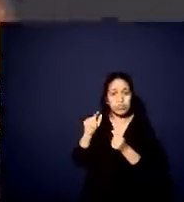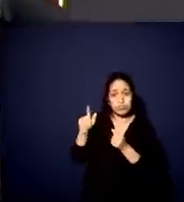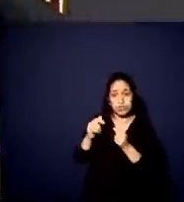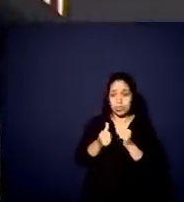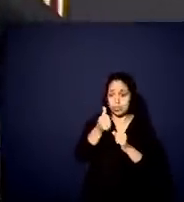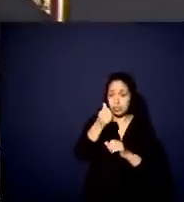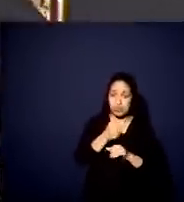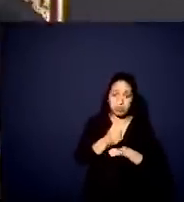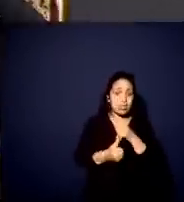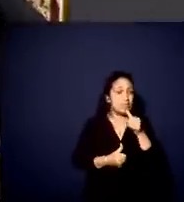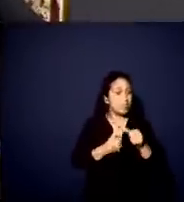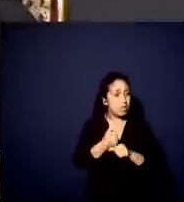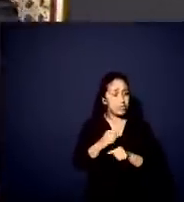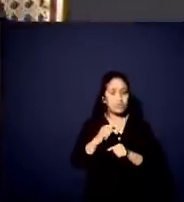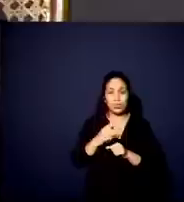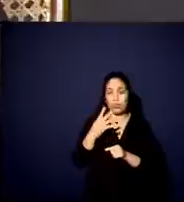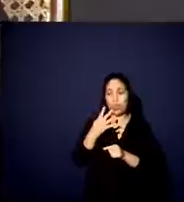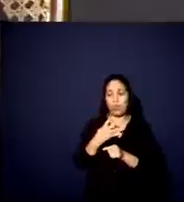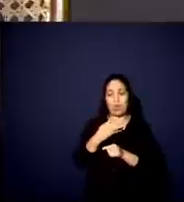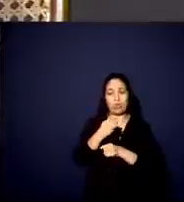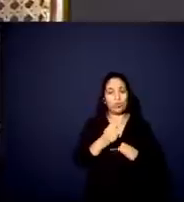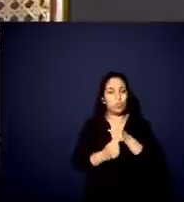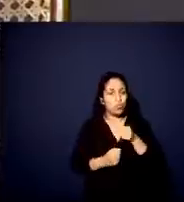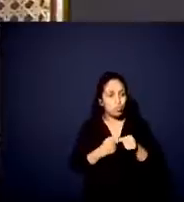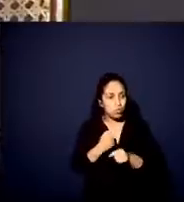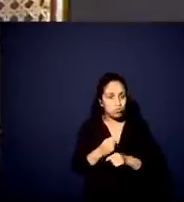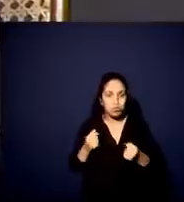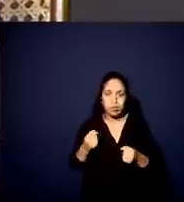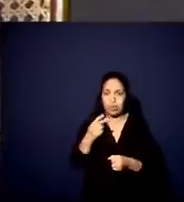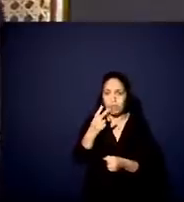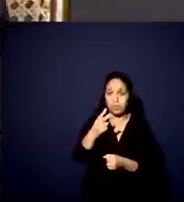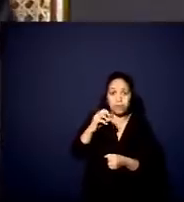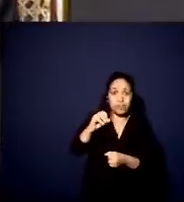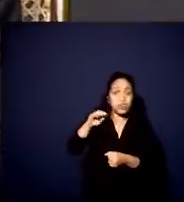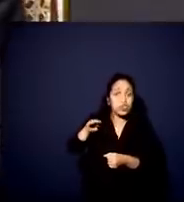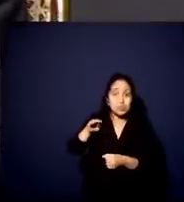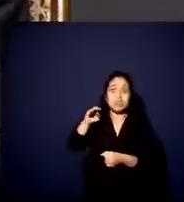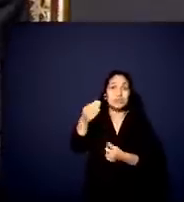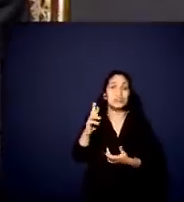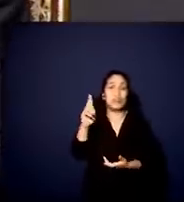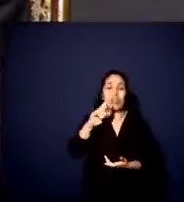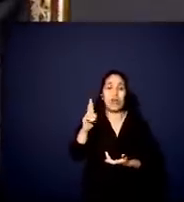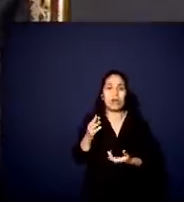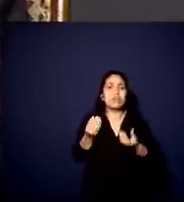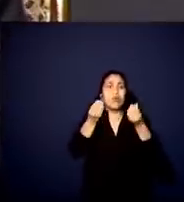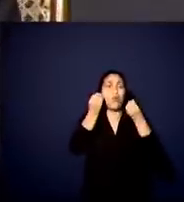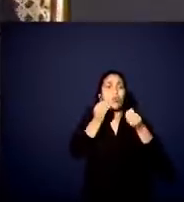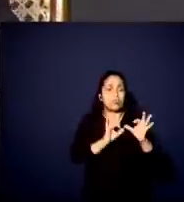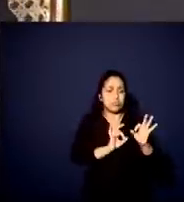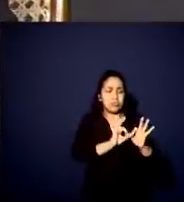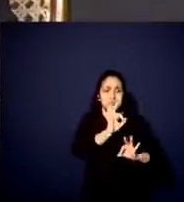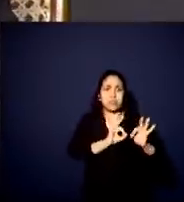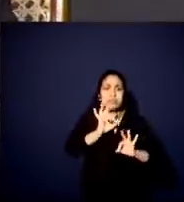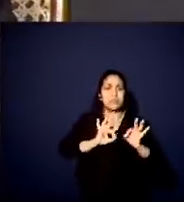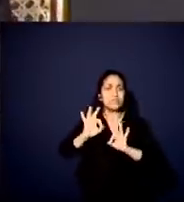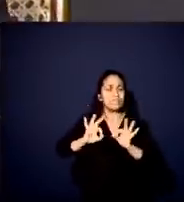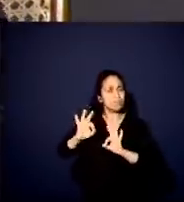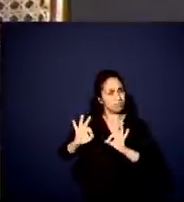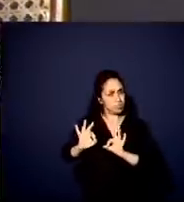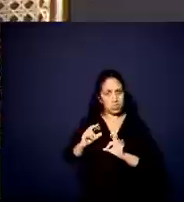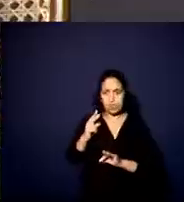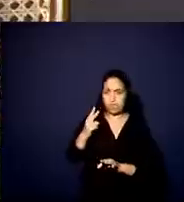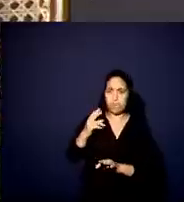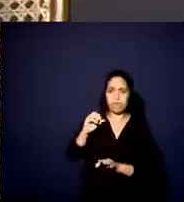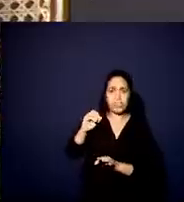em quatro anos, num quadriênio de um plano plurianual, são 20 bilhões de reais. Como é que você faz planejamento sobre 20